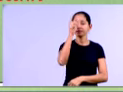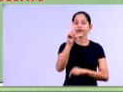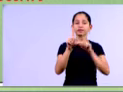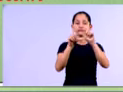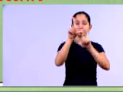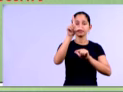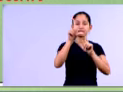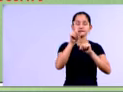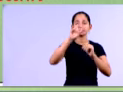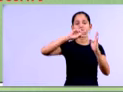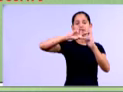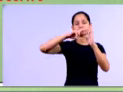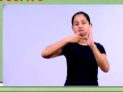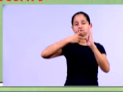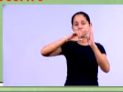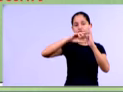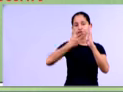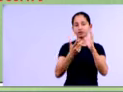,1940.